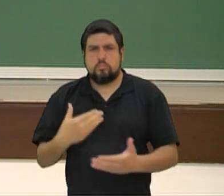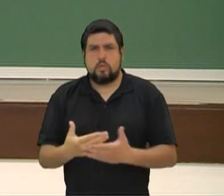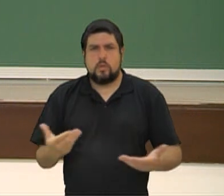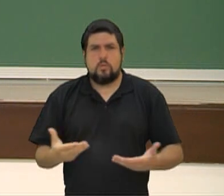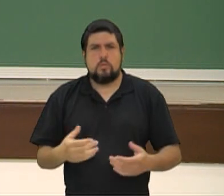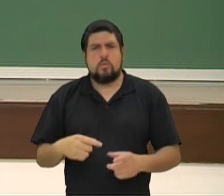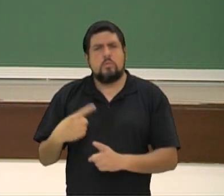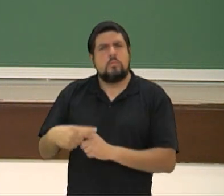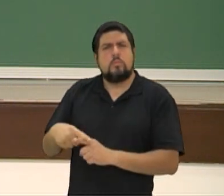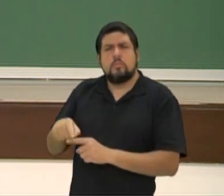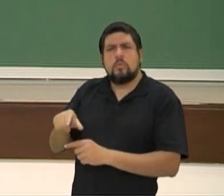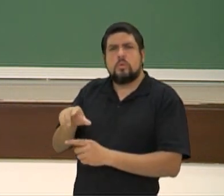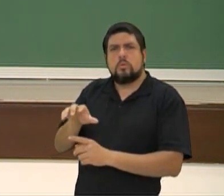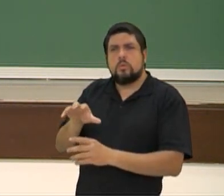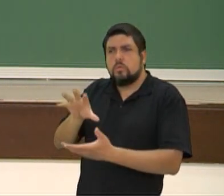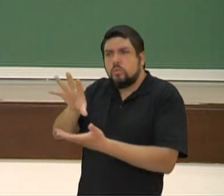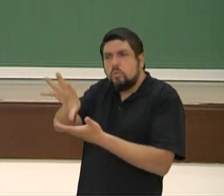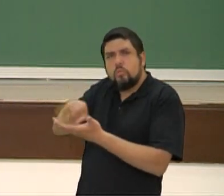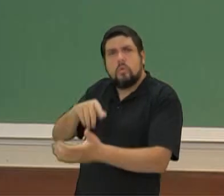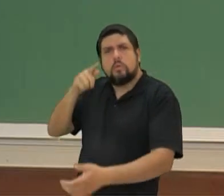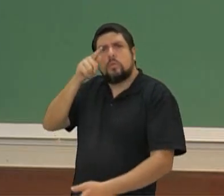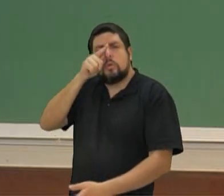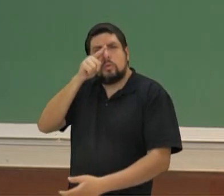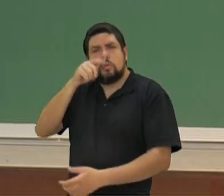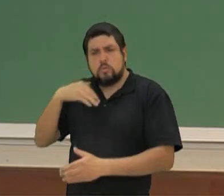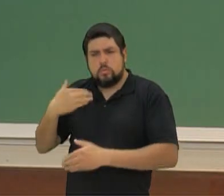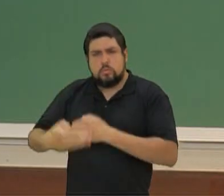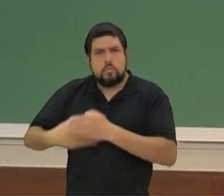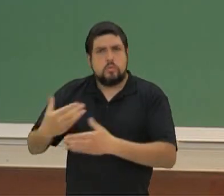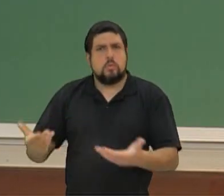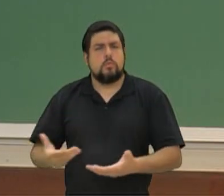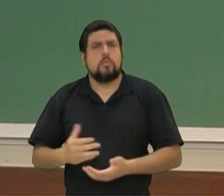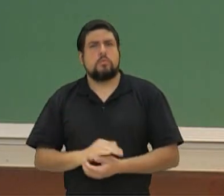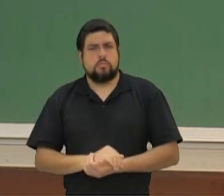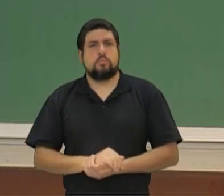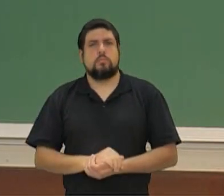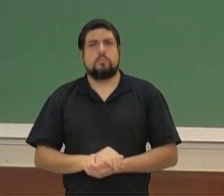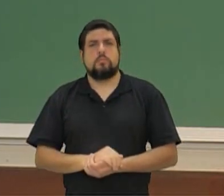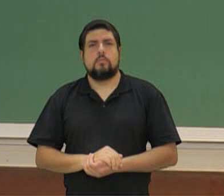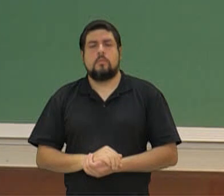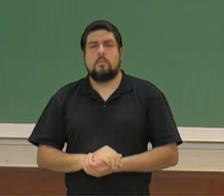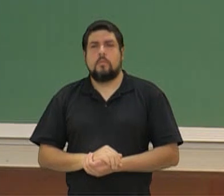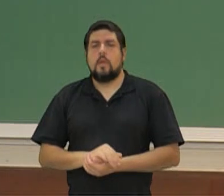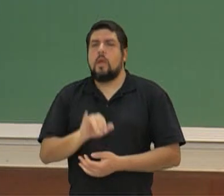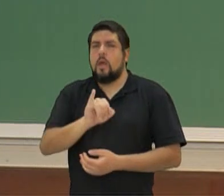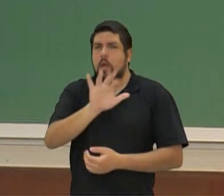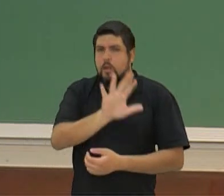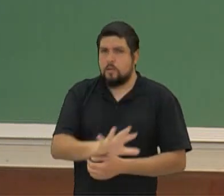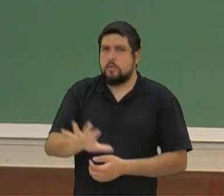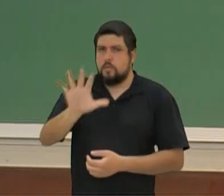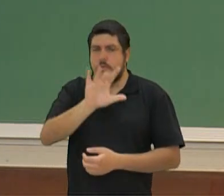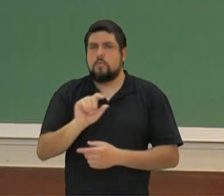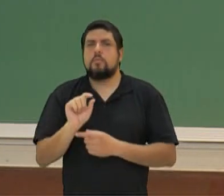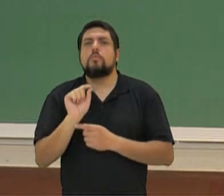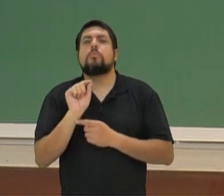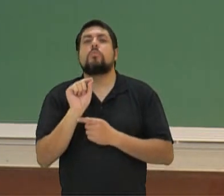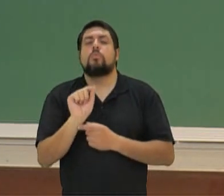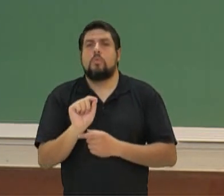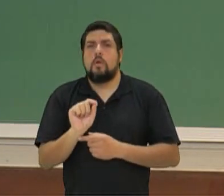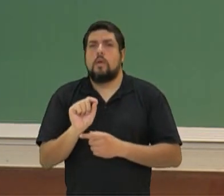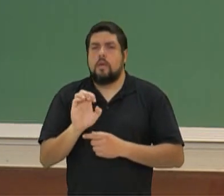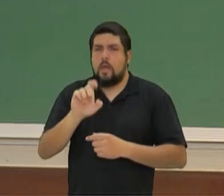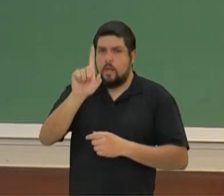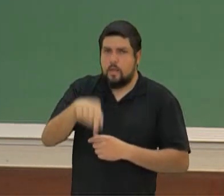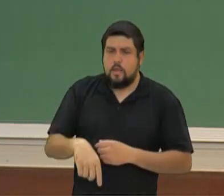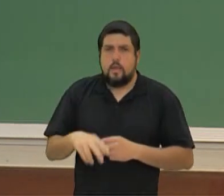foram os gregos? E era muito bacana a imagem, claro que era uma hipótese, uma visão hipotética,